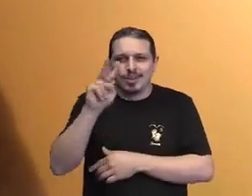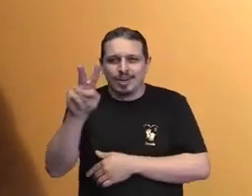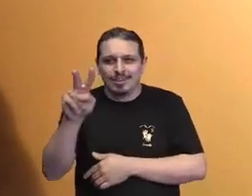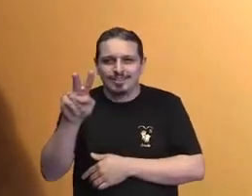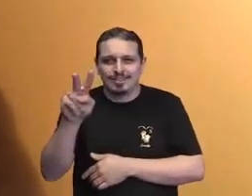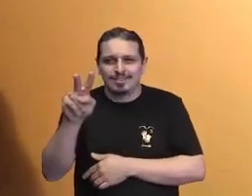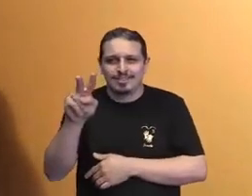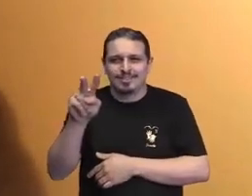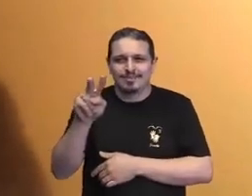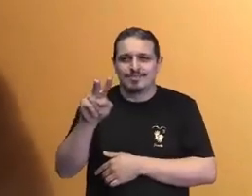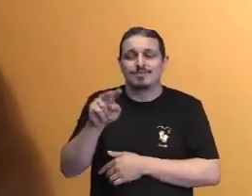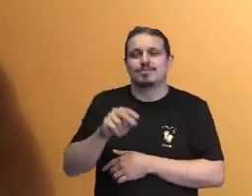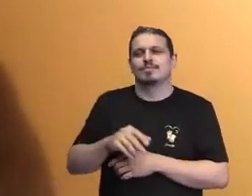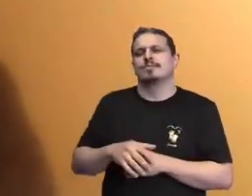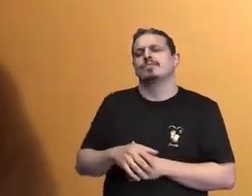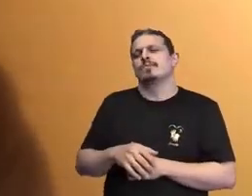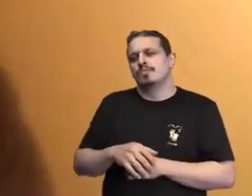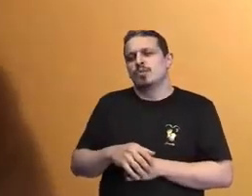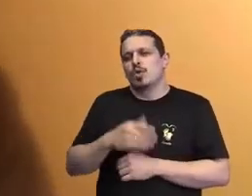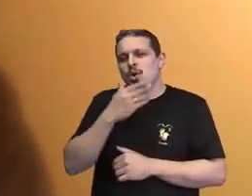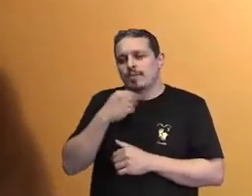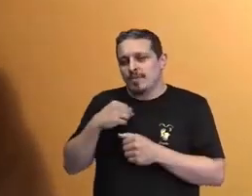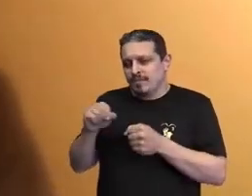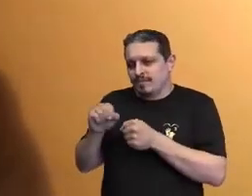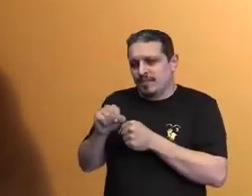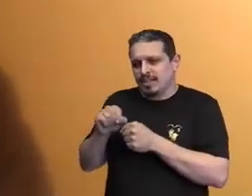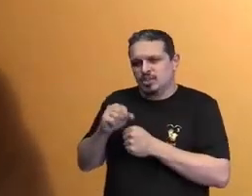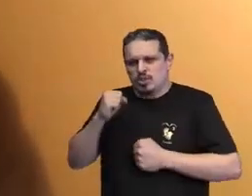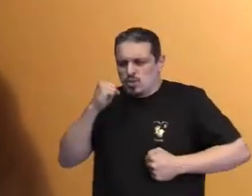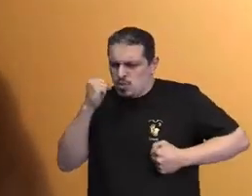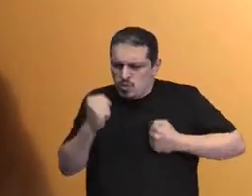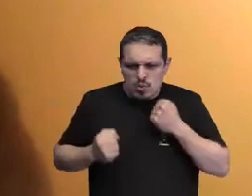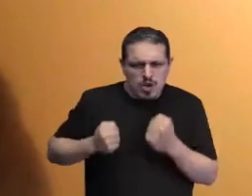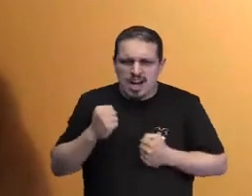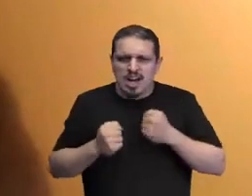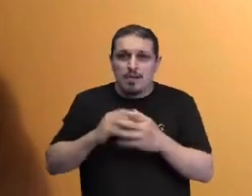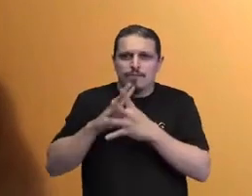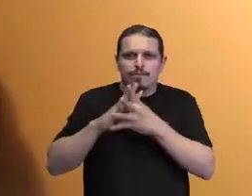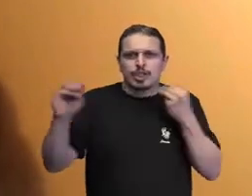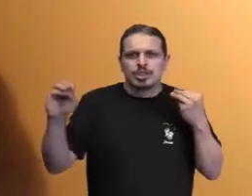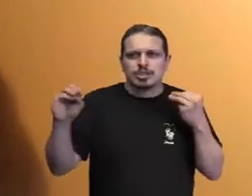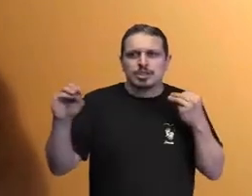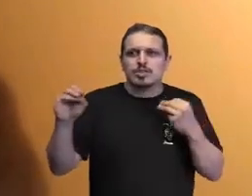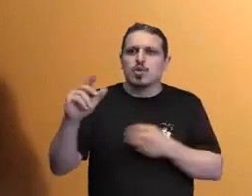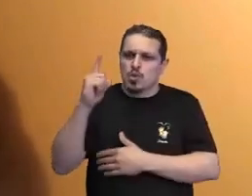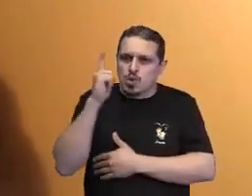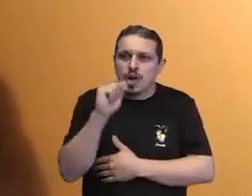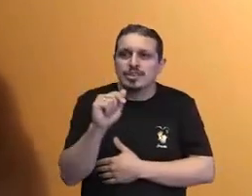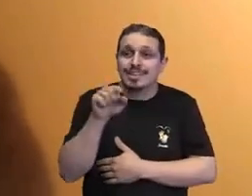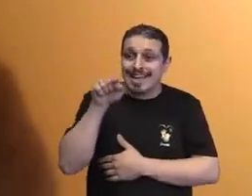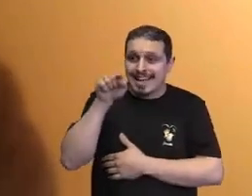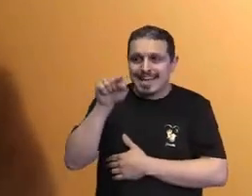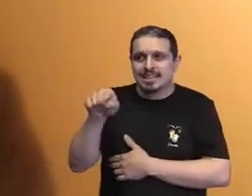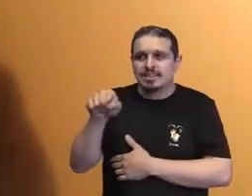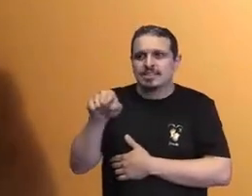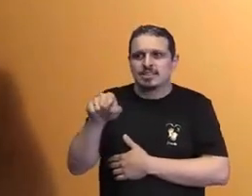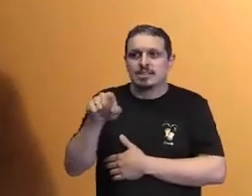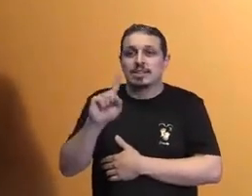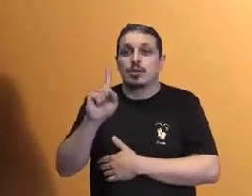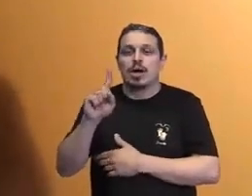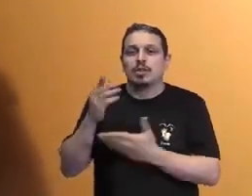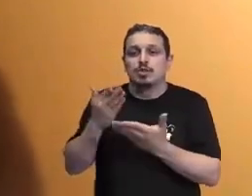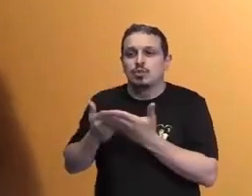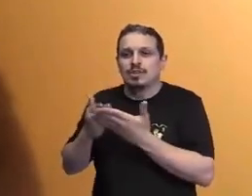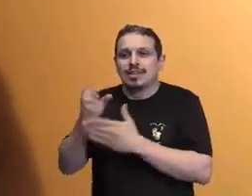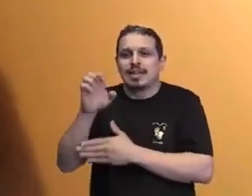fugindo com o E.T. no cestinho, fugindo de quem quer capturá-lo, para fazer com que ele seja mero objeto de estudo, porque ele é